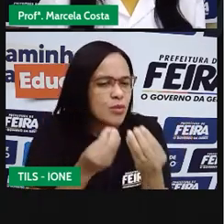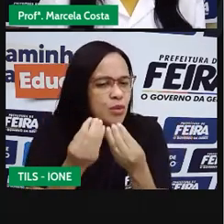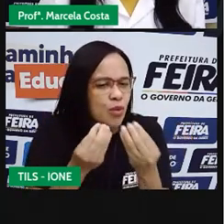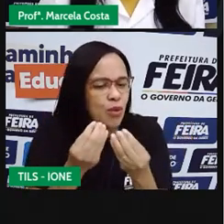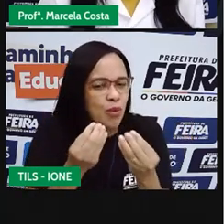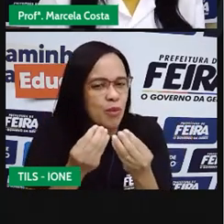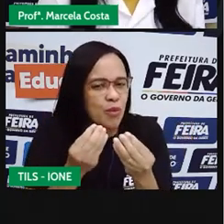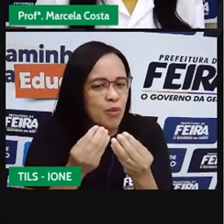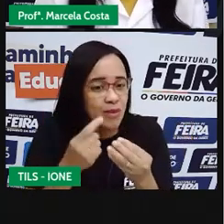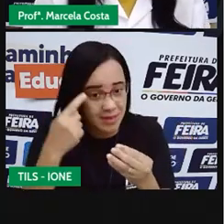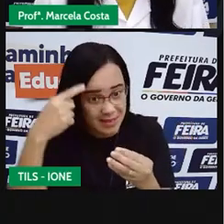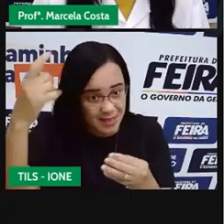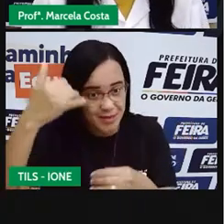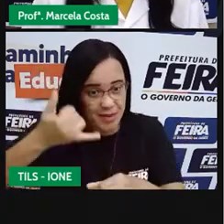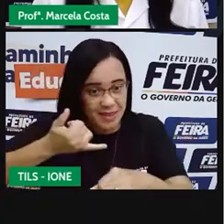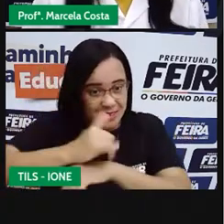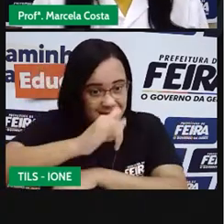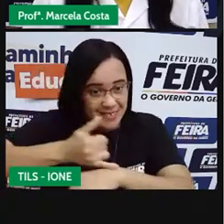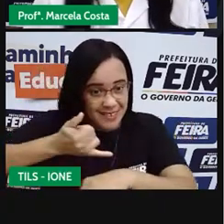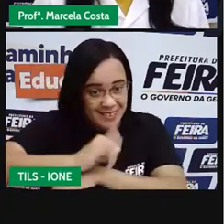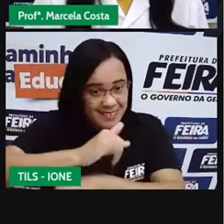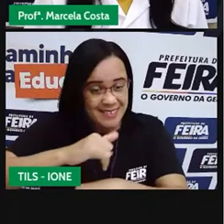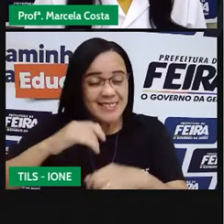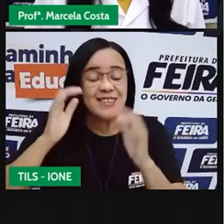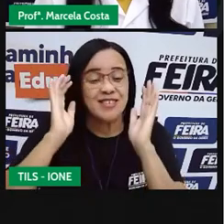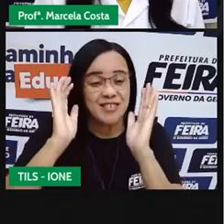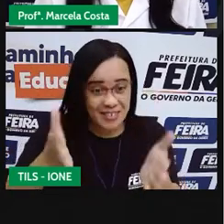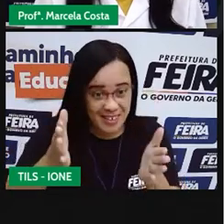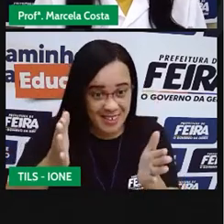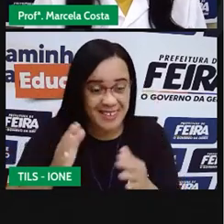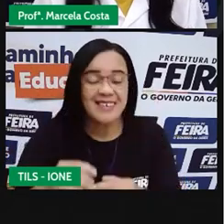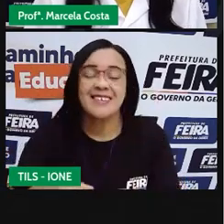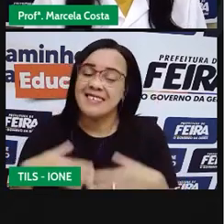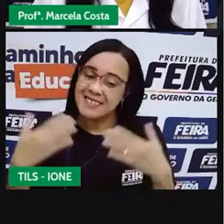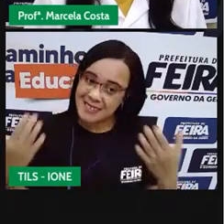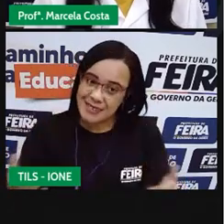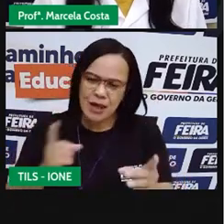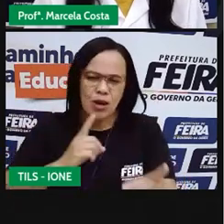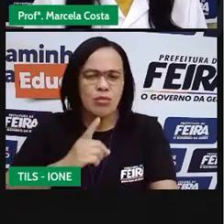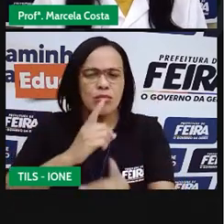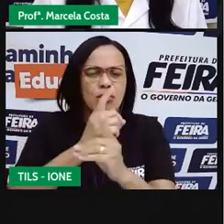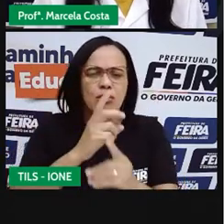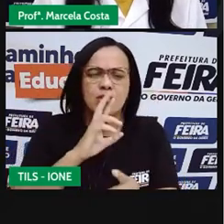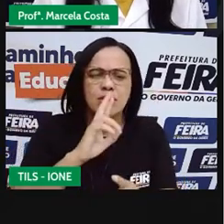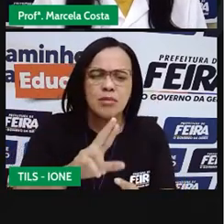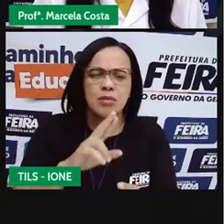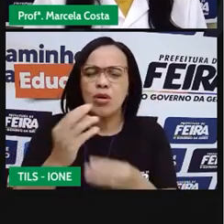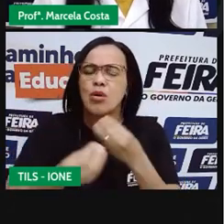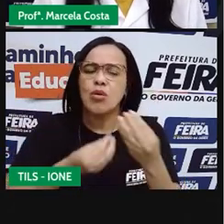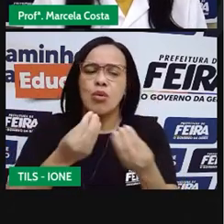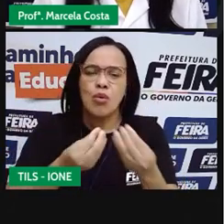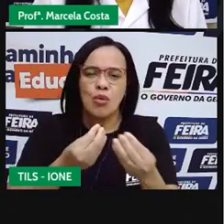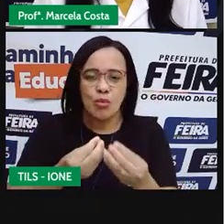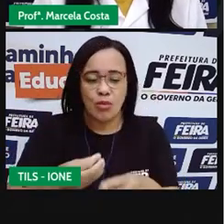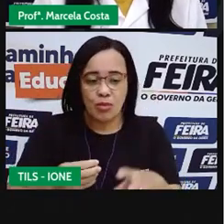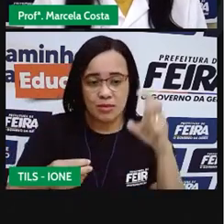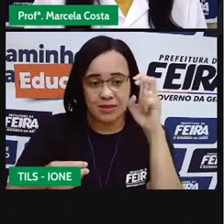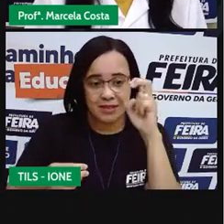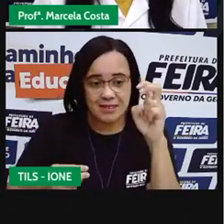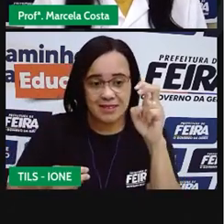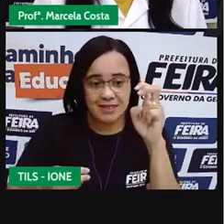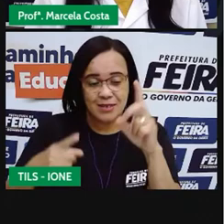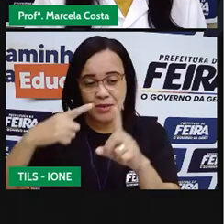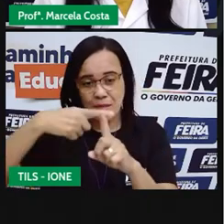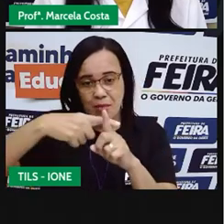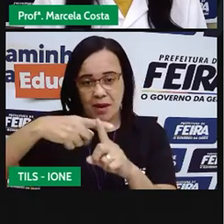gente já viu para que você descubra aí o resultado dessa operação então 5 mais 3